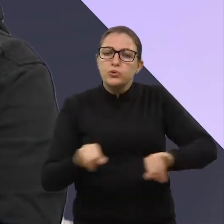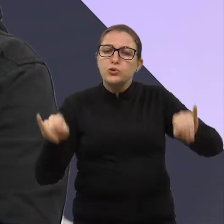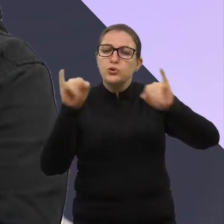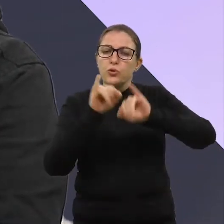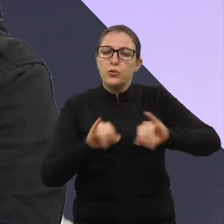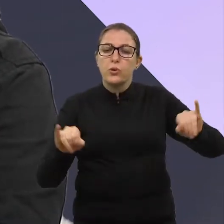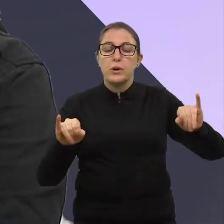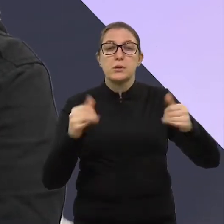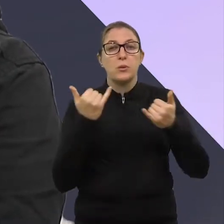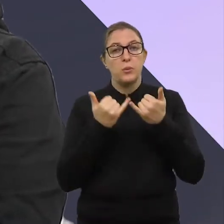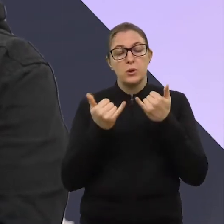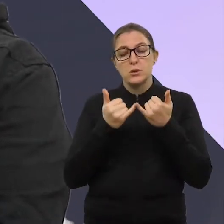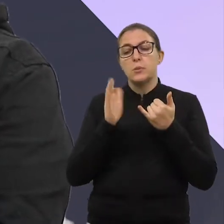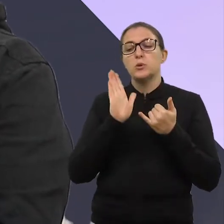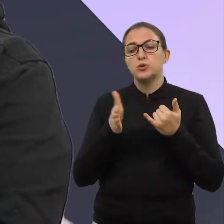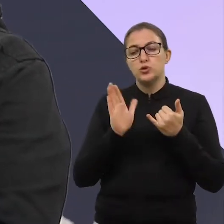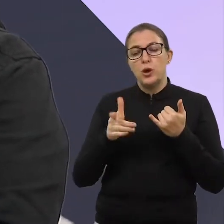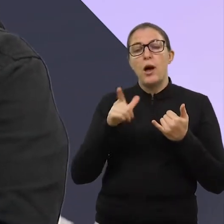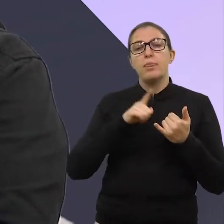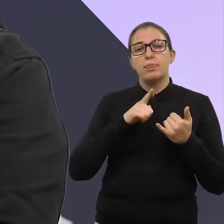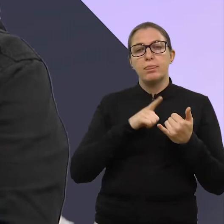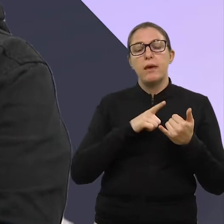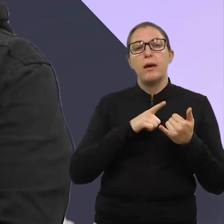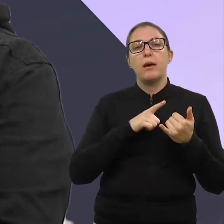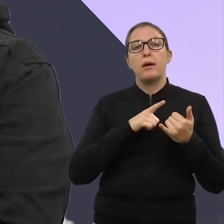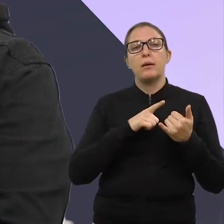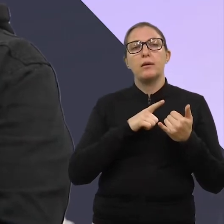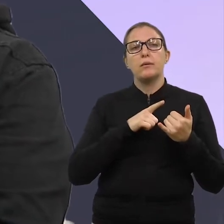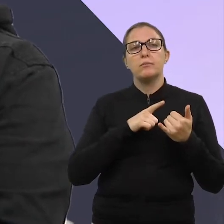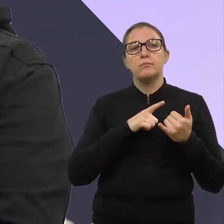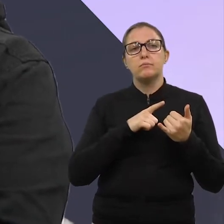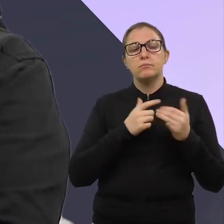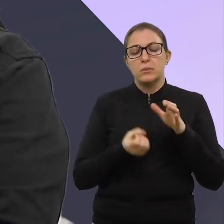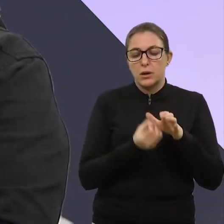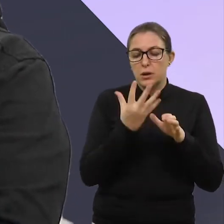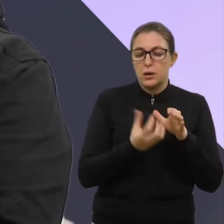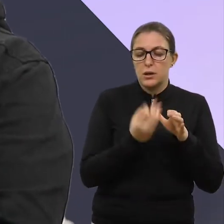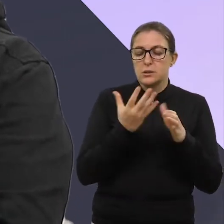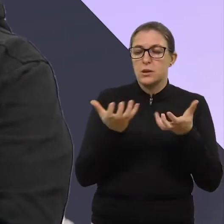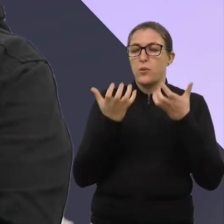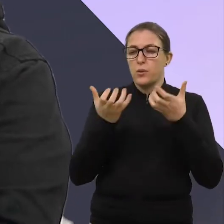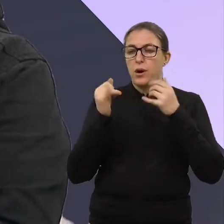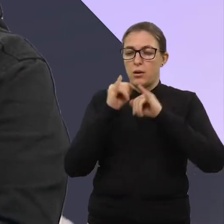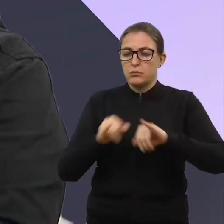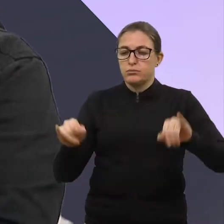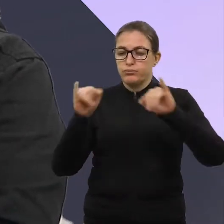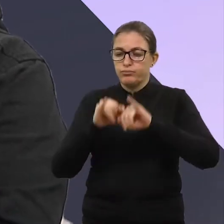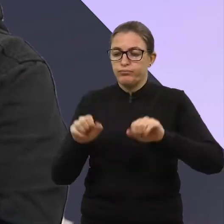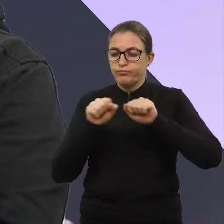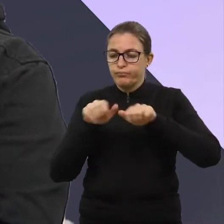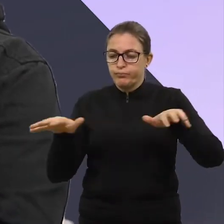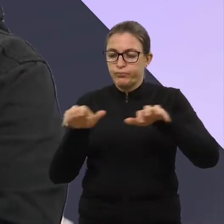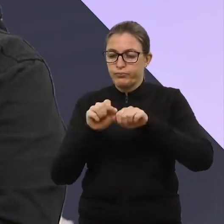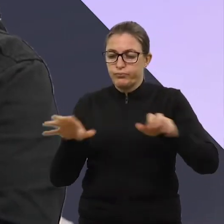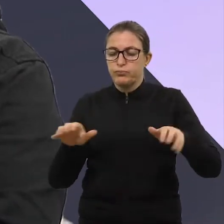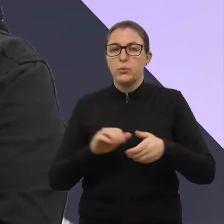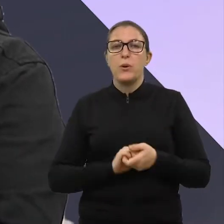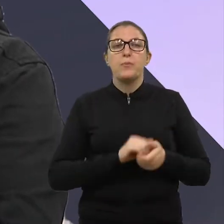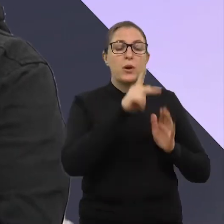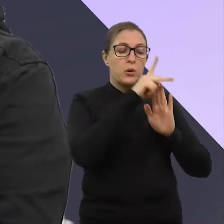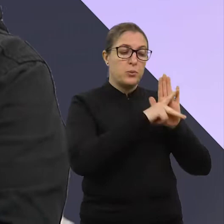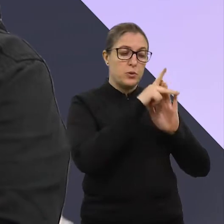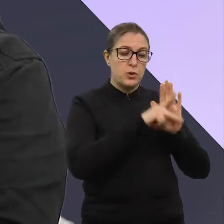possui um produto cultural, tu quer levar ele digital, todos os projetos vão ser, eles têm que ser pensados de uma forma